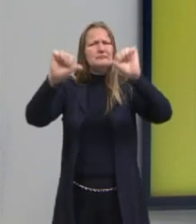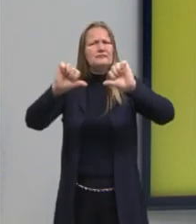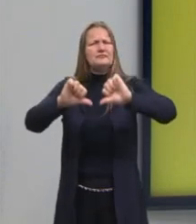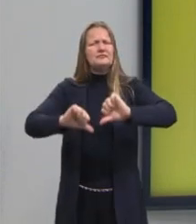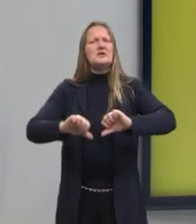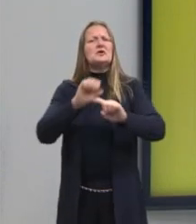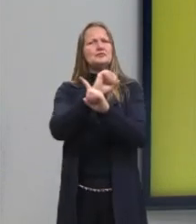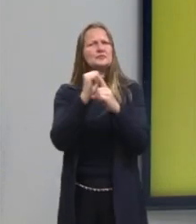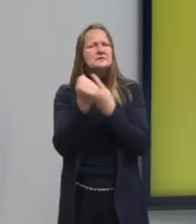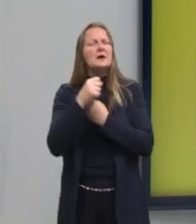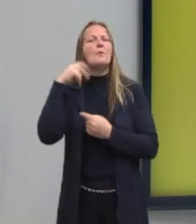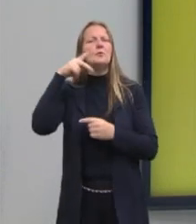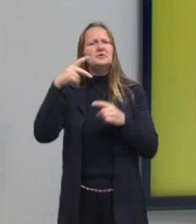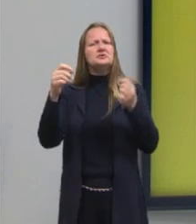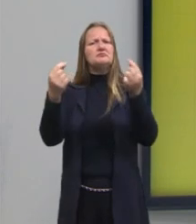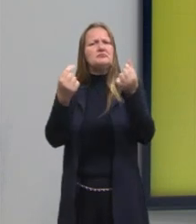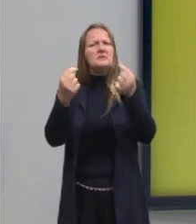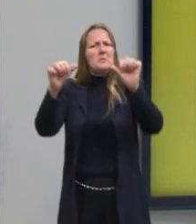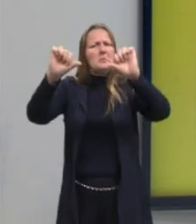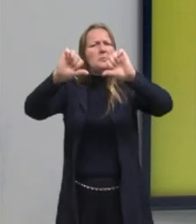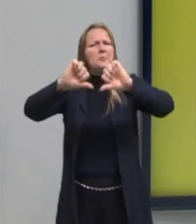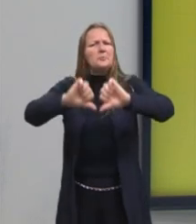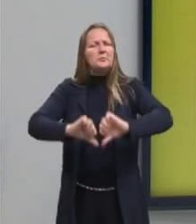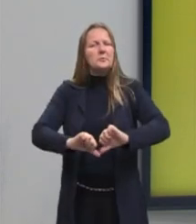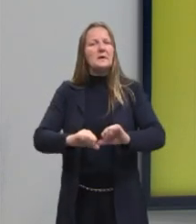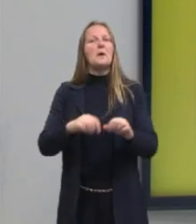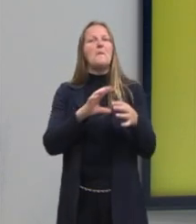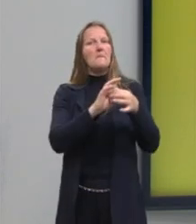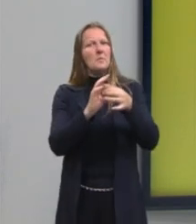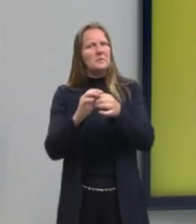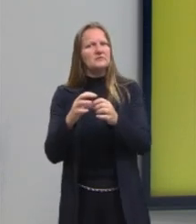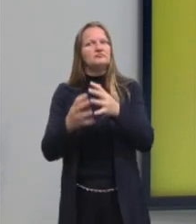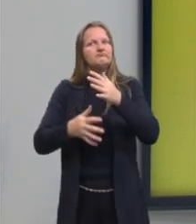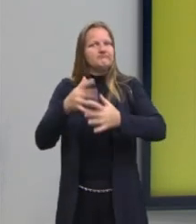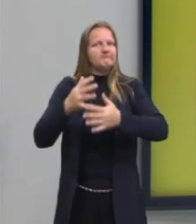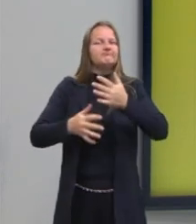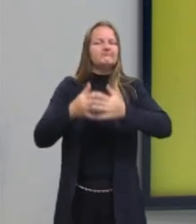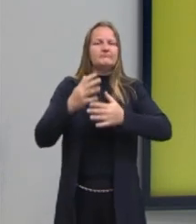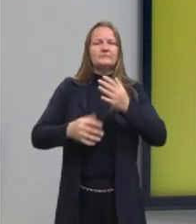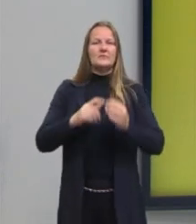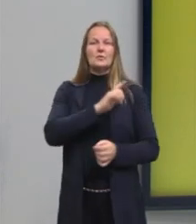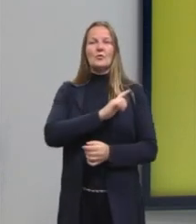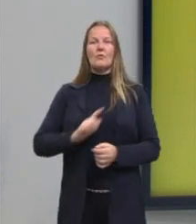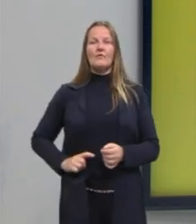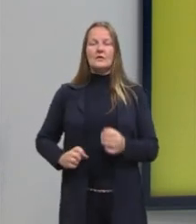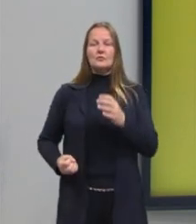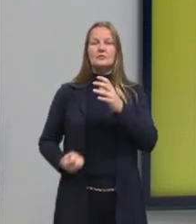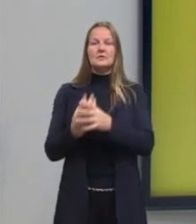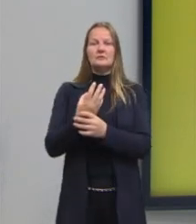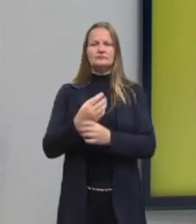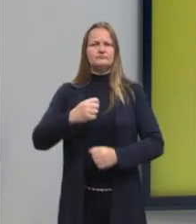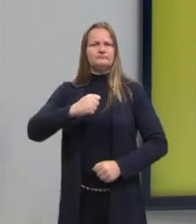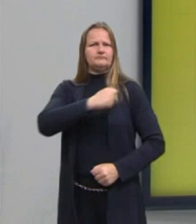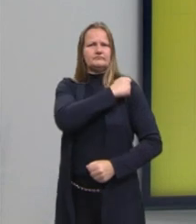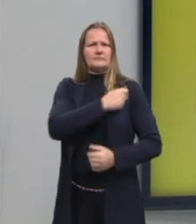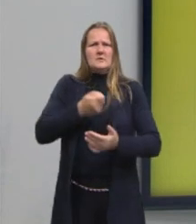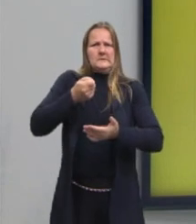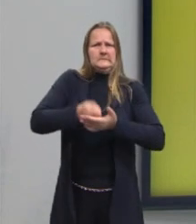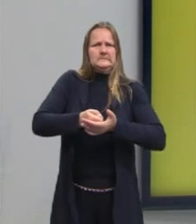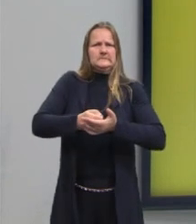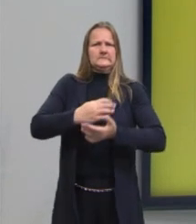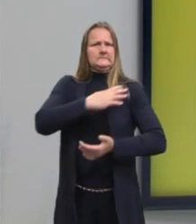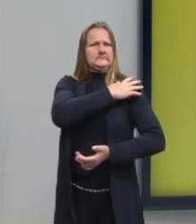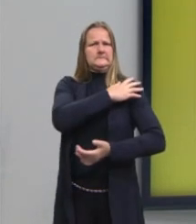e política. Então, esse foi um período bastante conturbado e surgiram muitos governos o quê? Totalitários e ditatoriais na